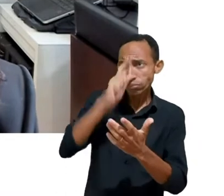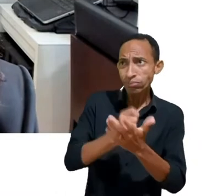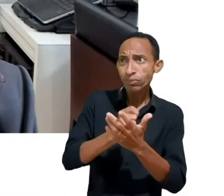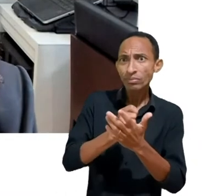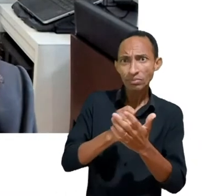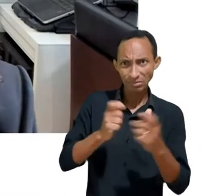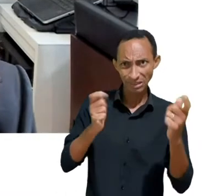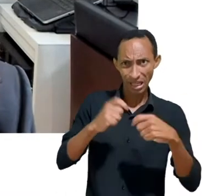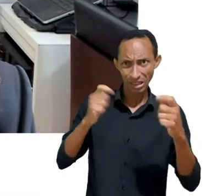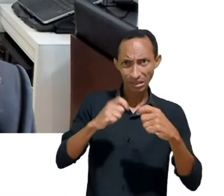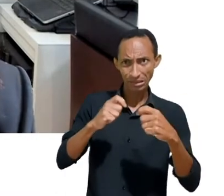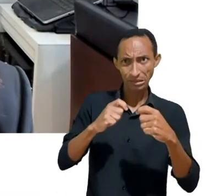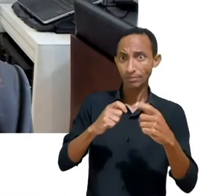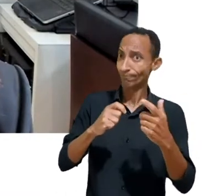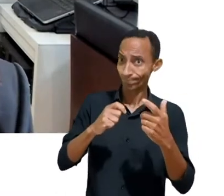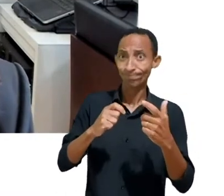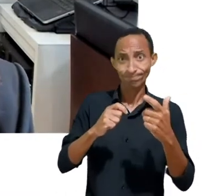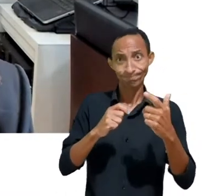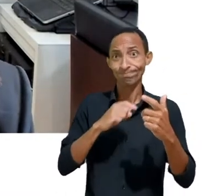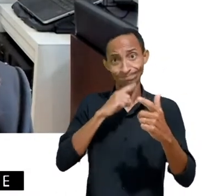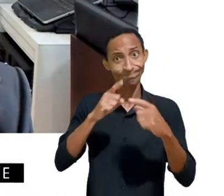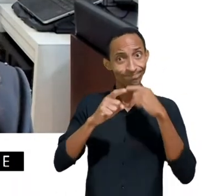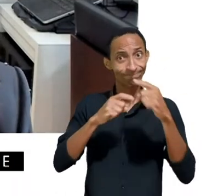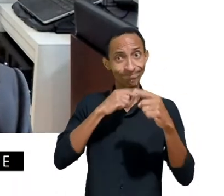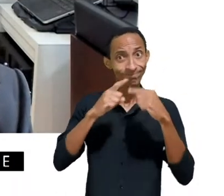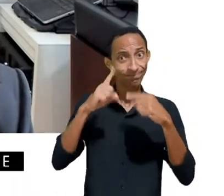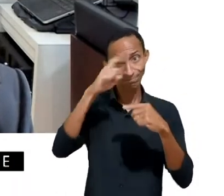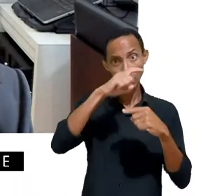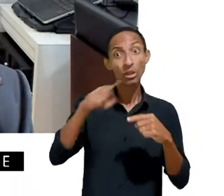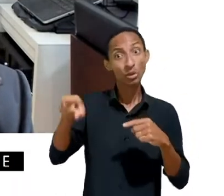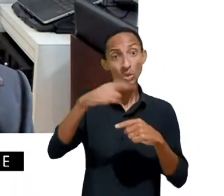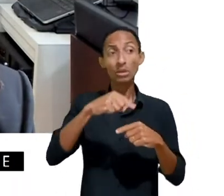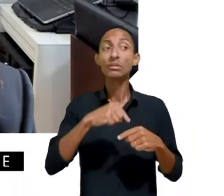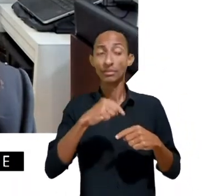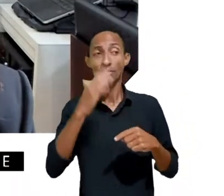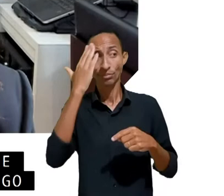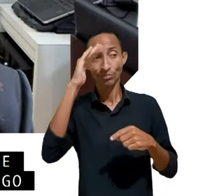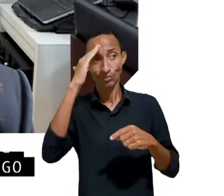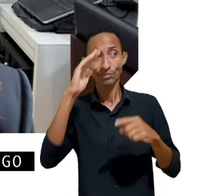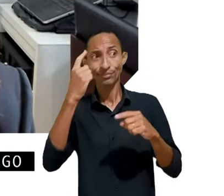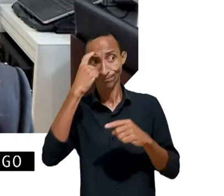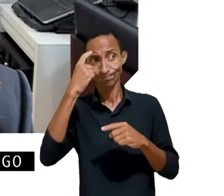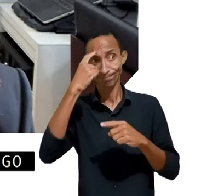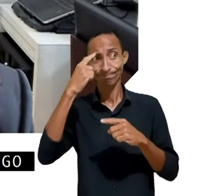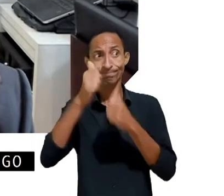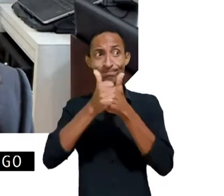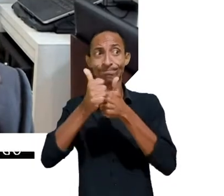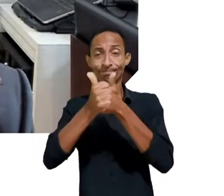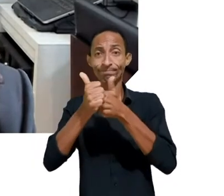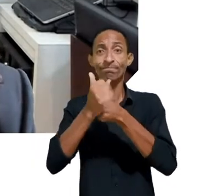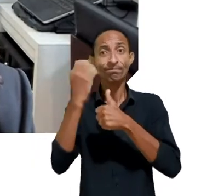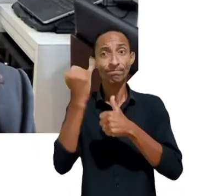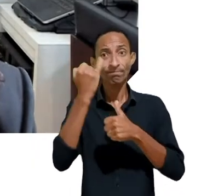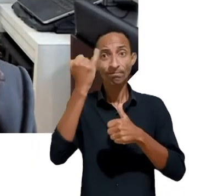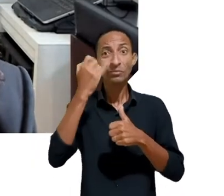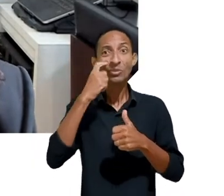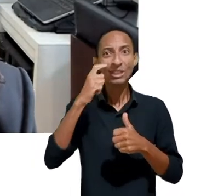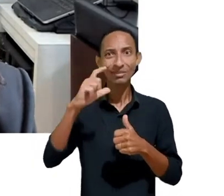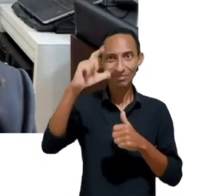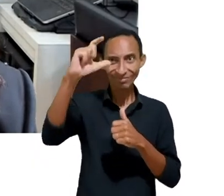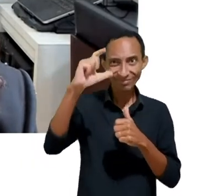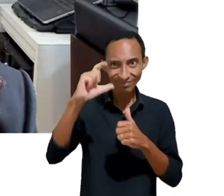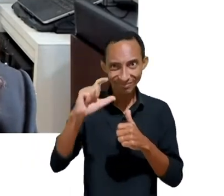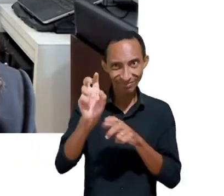realmente para a gente pensar. Um outro ponto interessante da gente tocar aqui é que no parágrafo 5º dessa mesma lei,